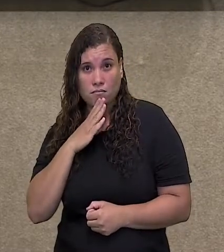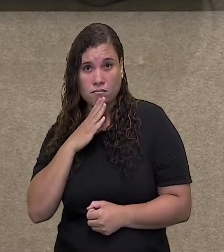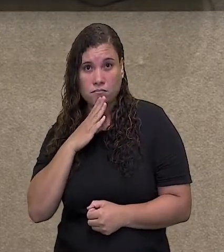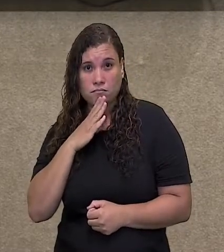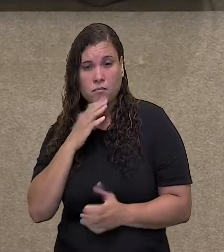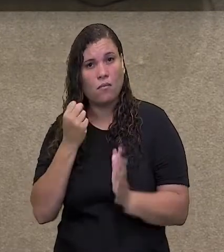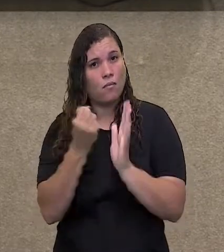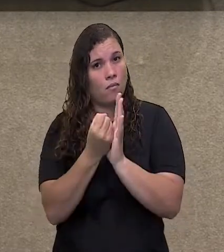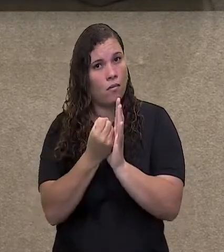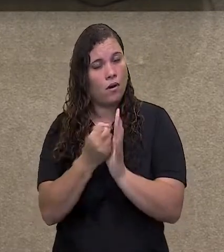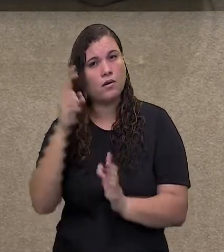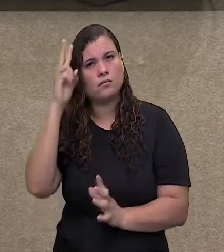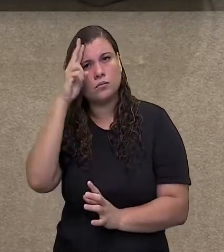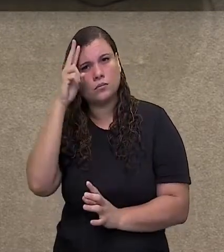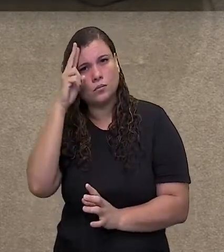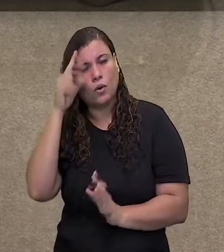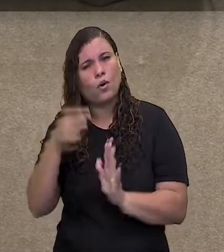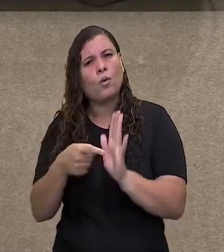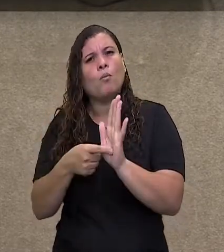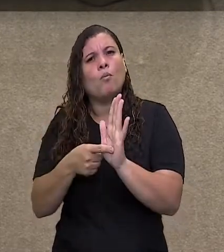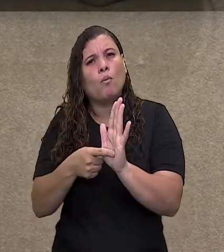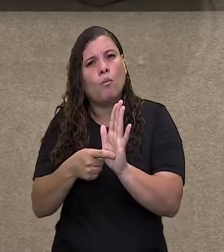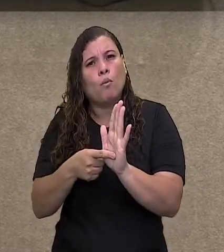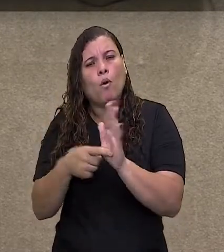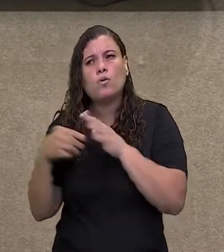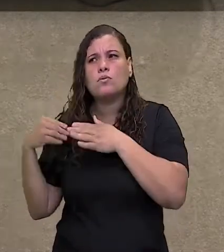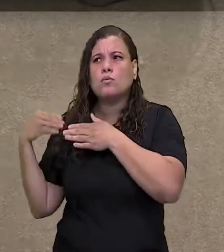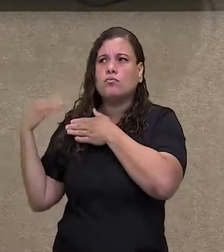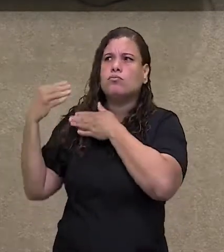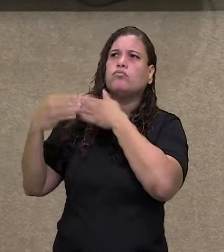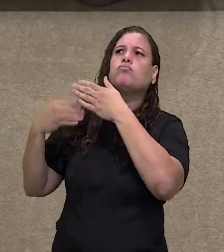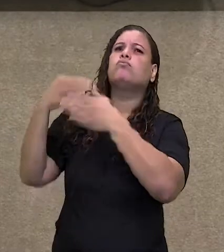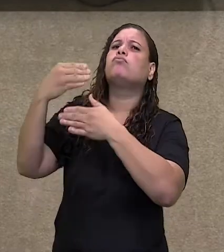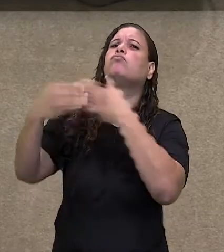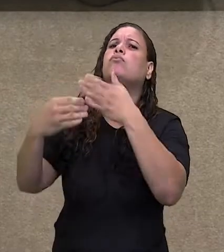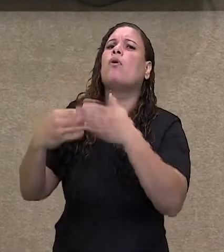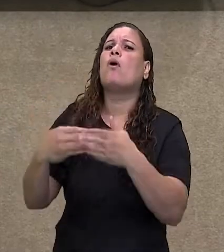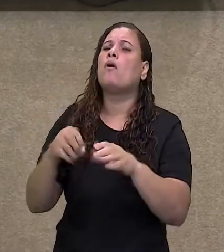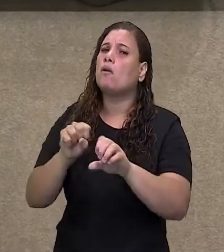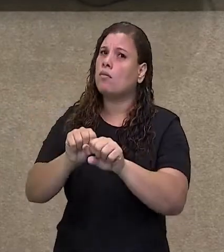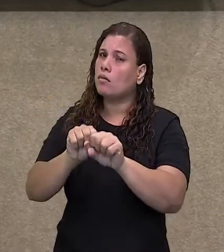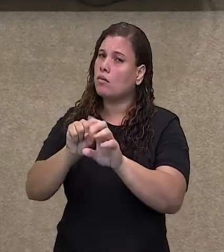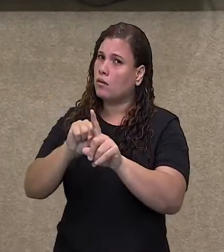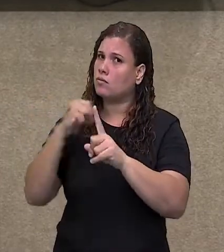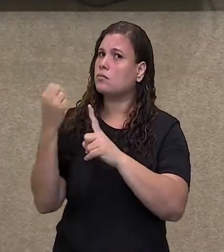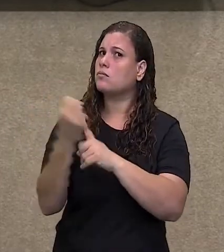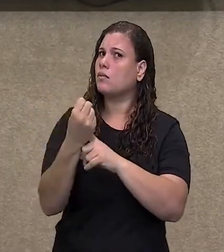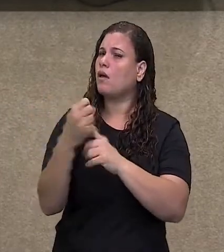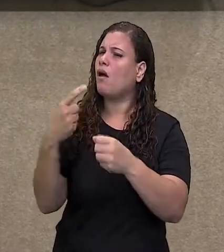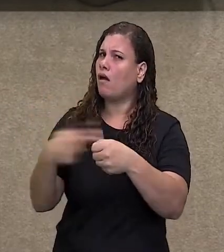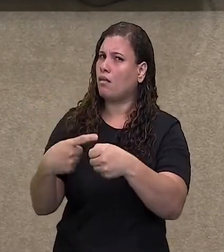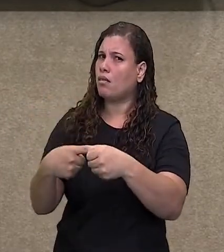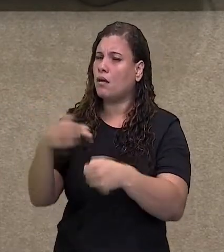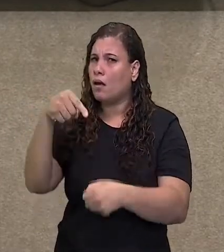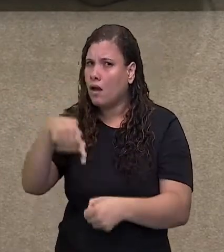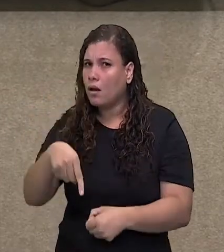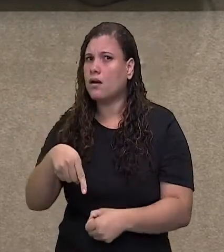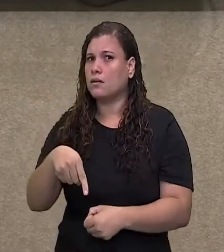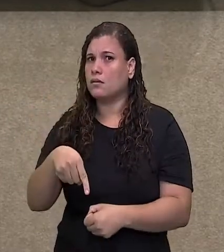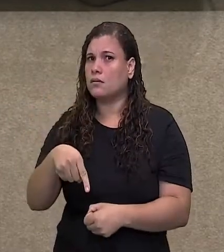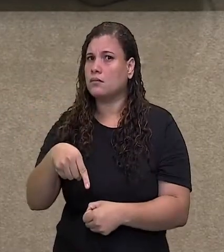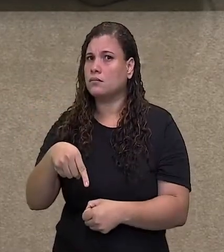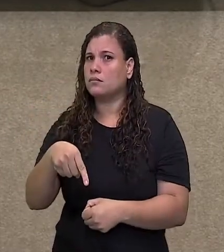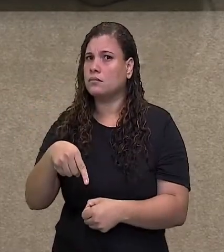história da evolução dessa cidade ou dessa sociedade das pessoas que moravam aqui e que evoluíram